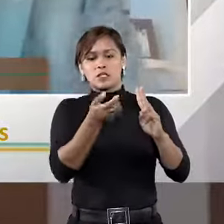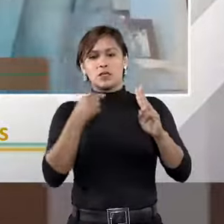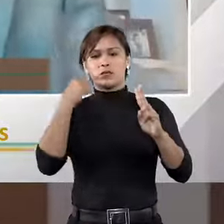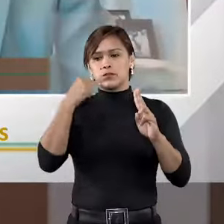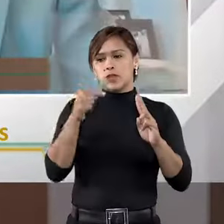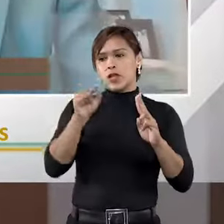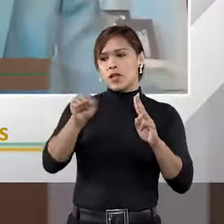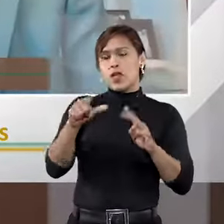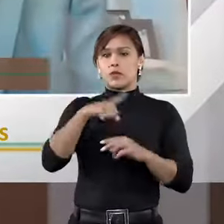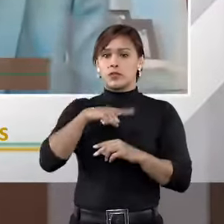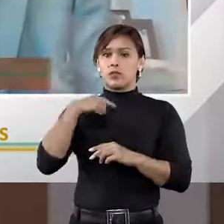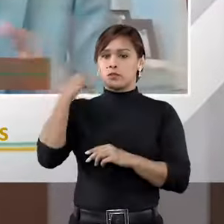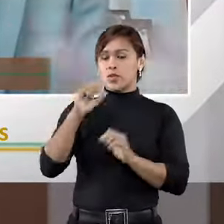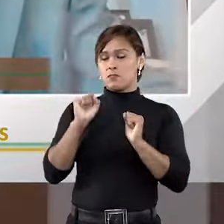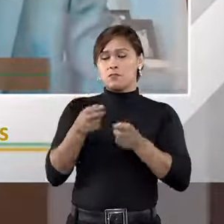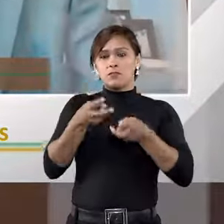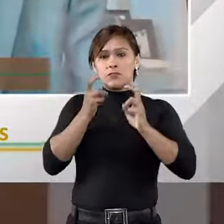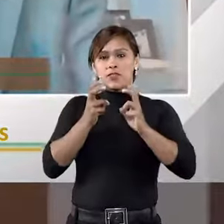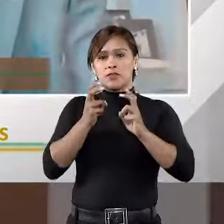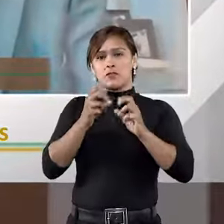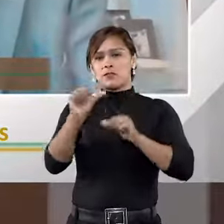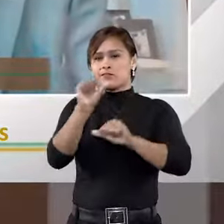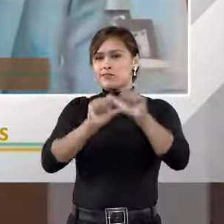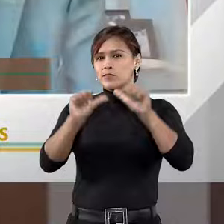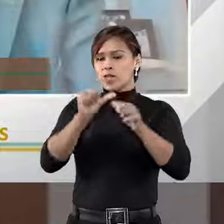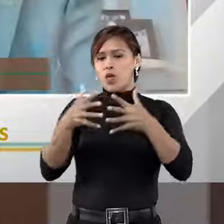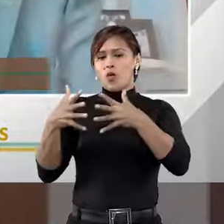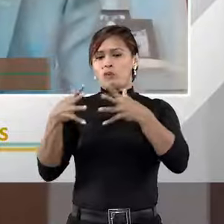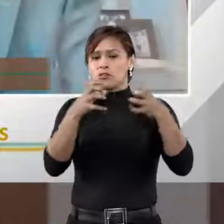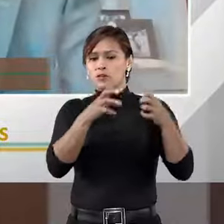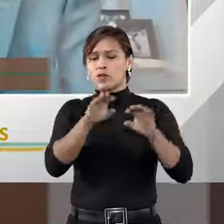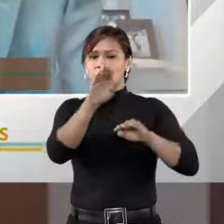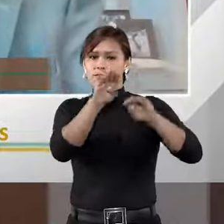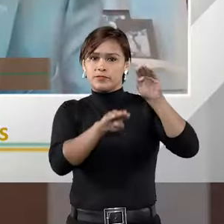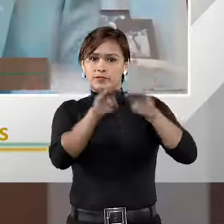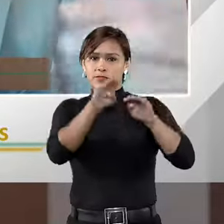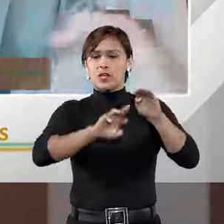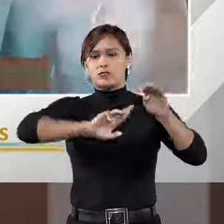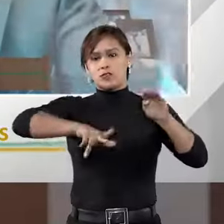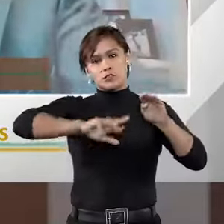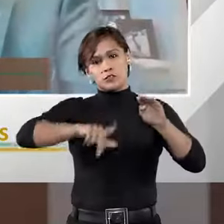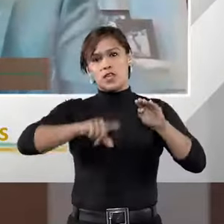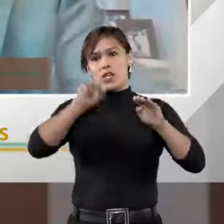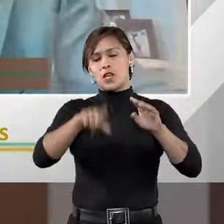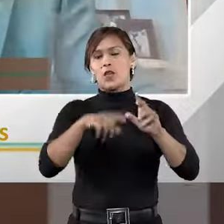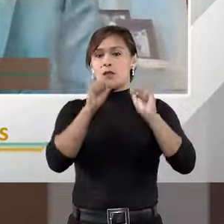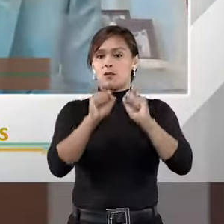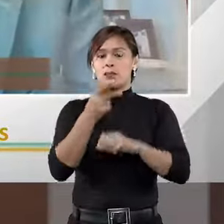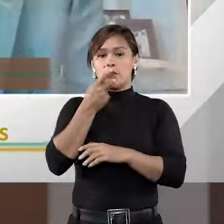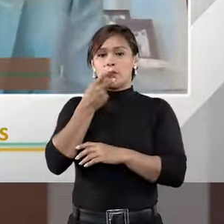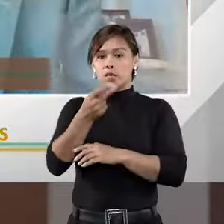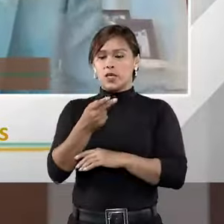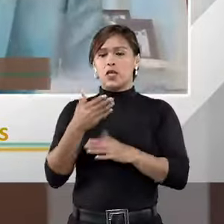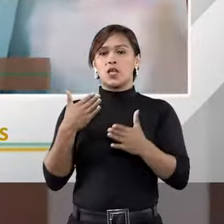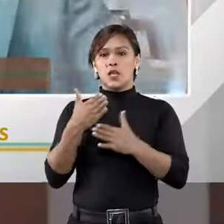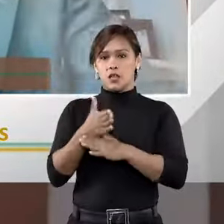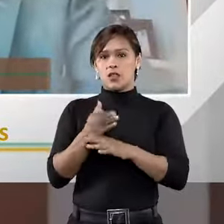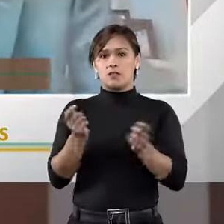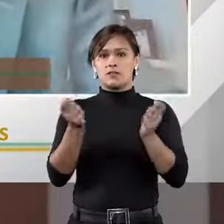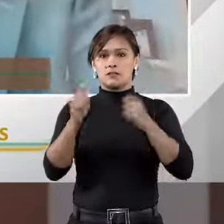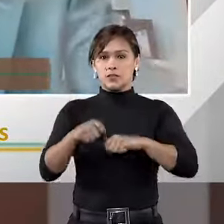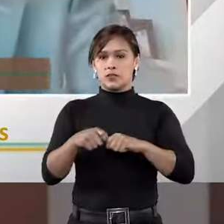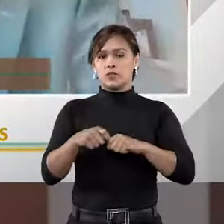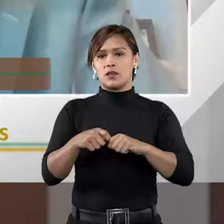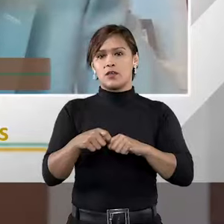advogado e a outra está com advogado, ele pode perceber que isso está gerando uma simetria muito grande. Então, ele pode sugerir para ela, nos limites de que isso é possível, que